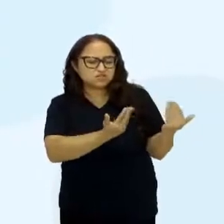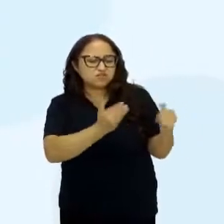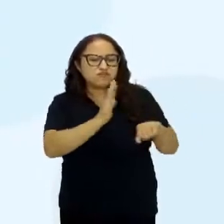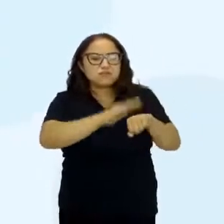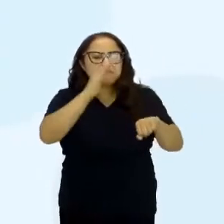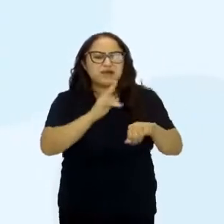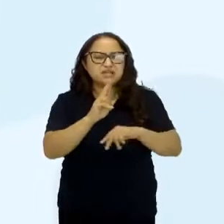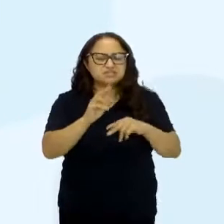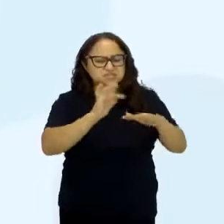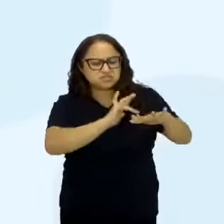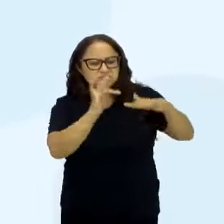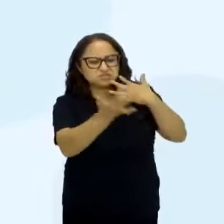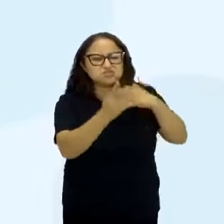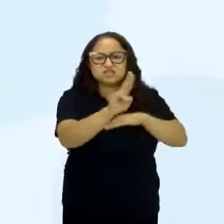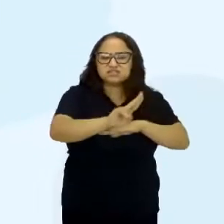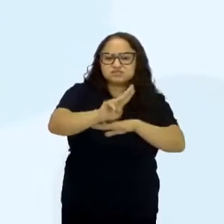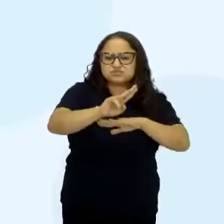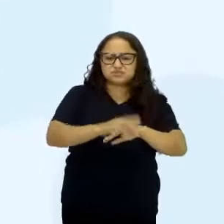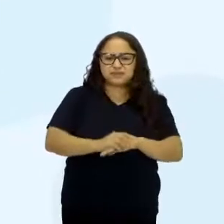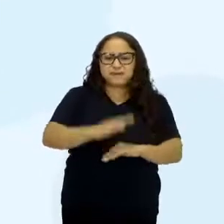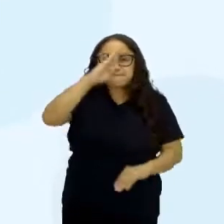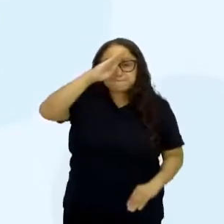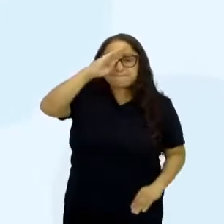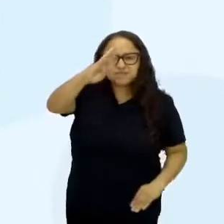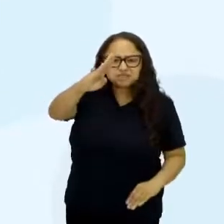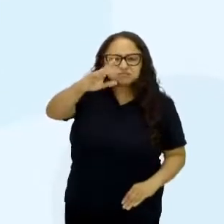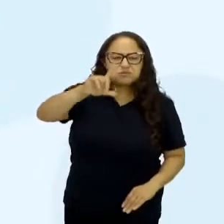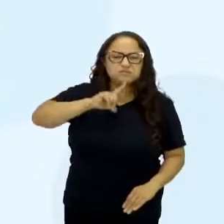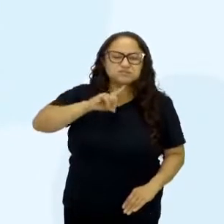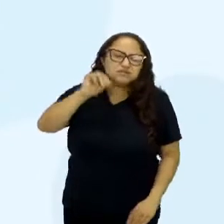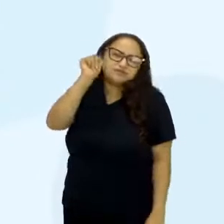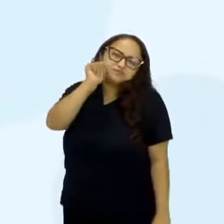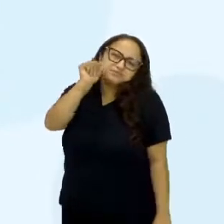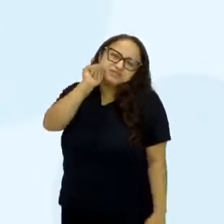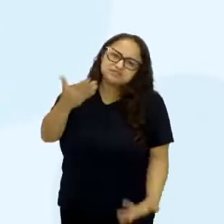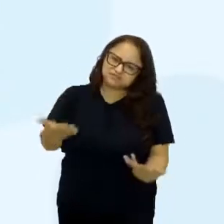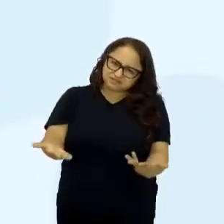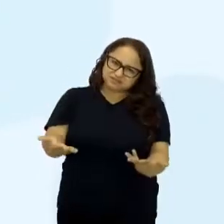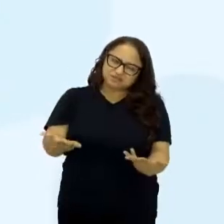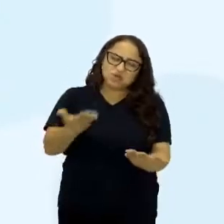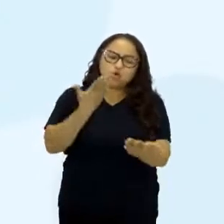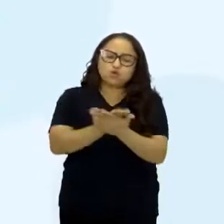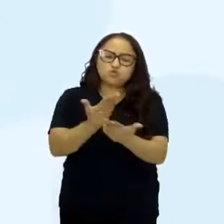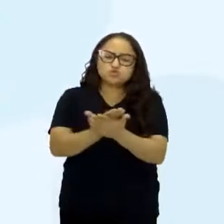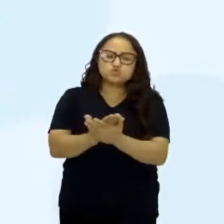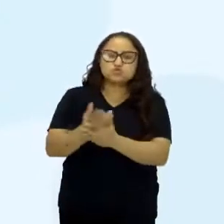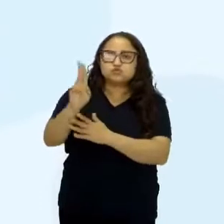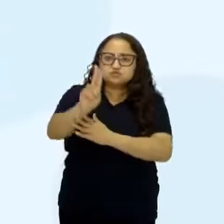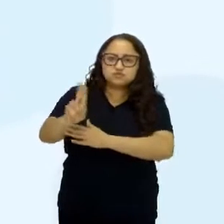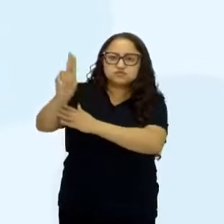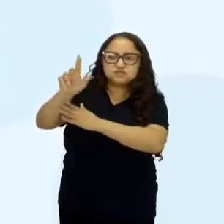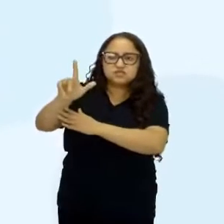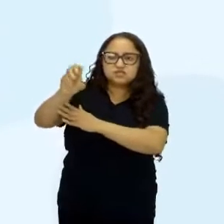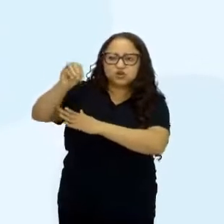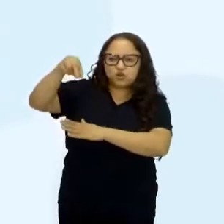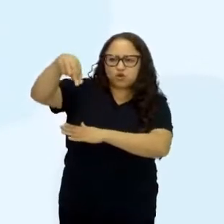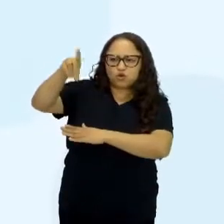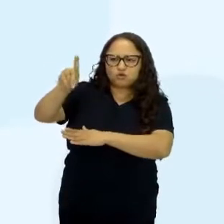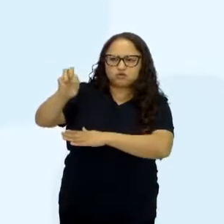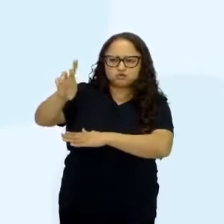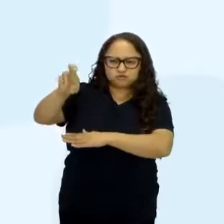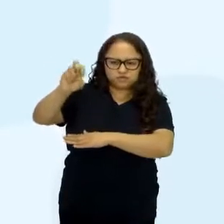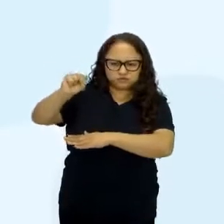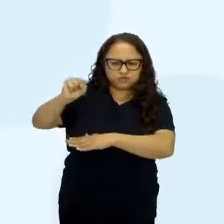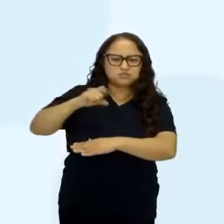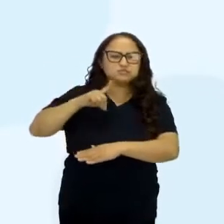usam as redes sociais, principalmente as garotas. Segundo o estudo da Universidade de Londres, adolescentes